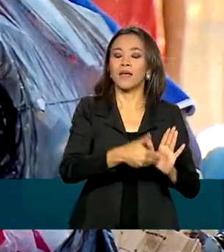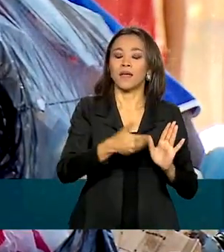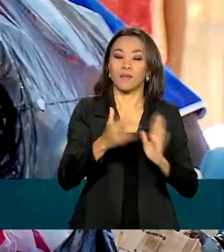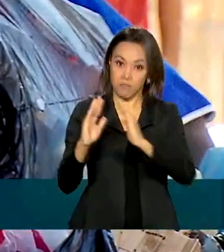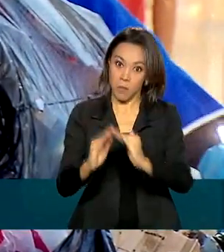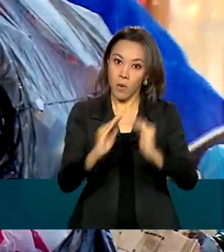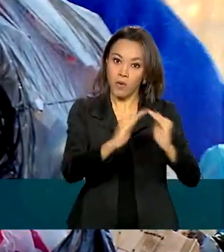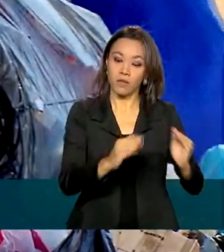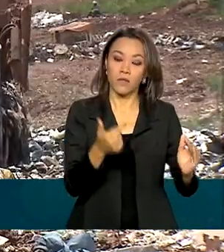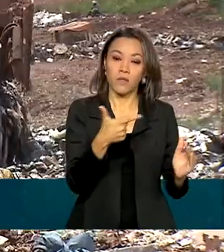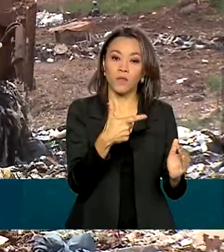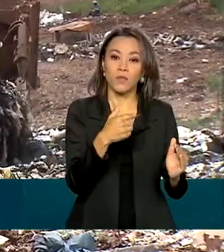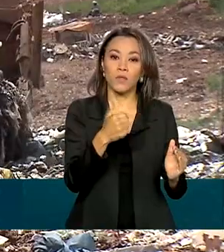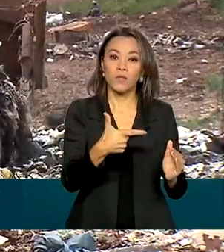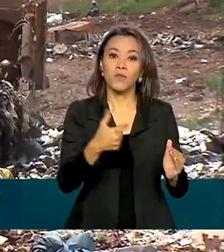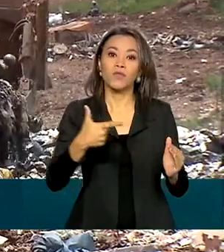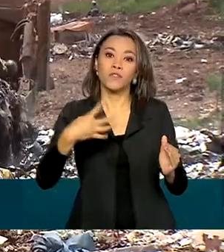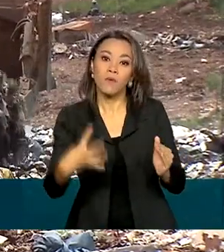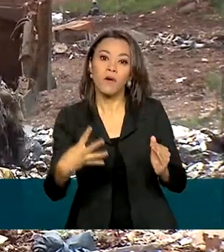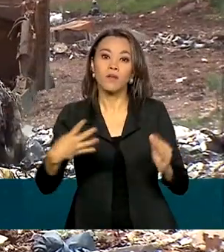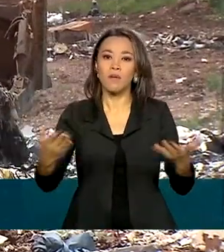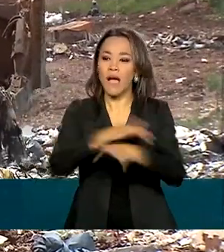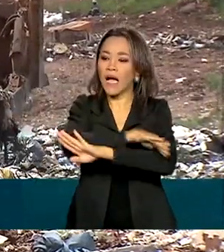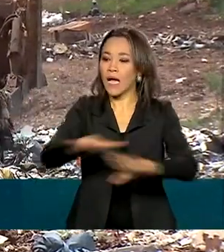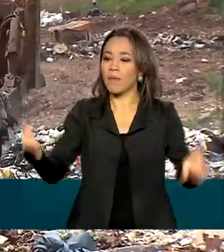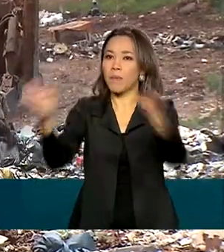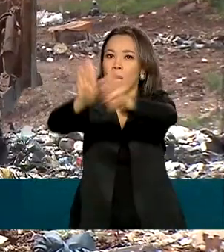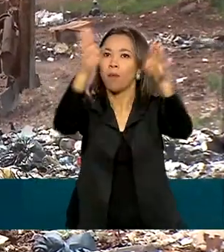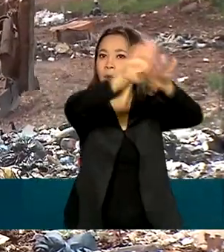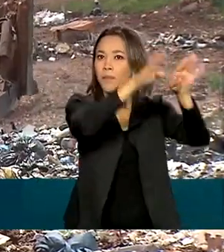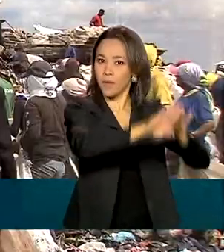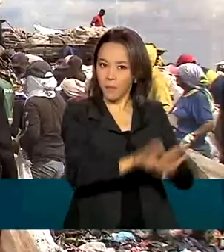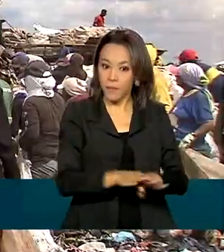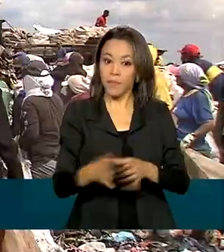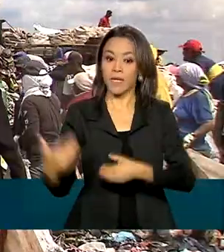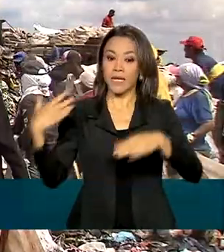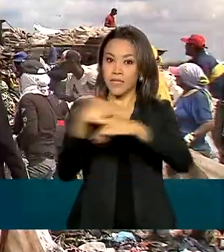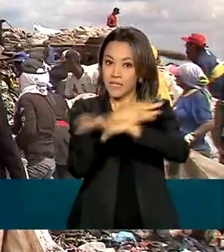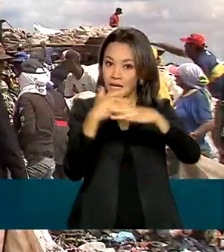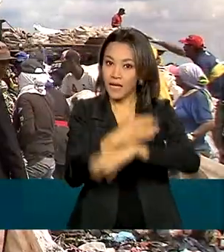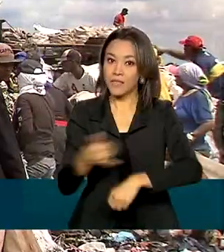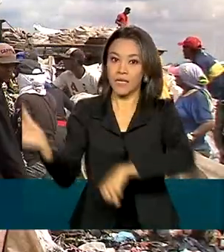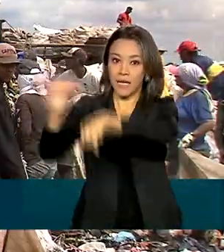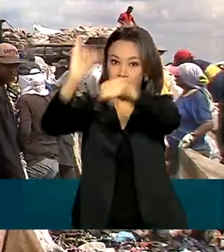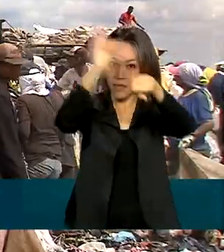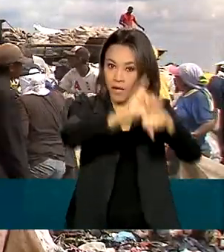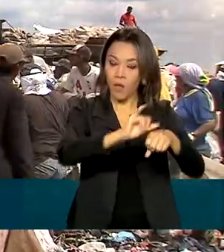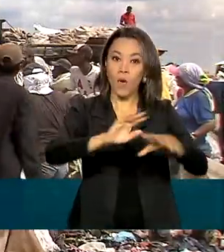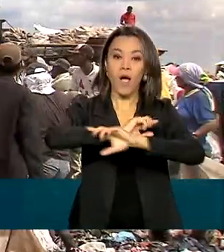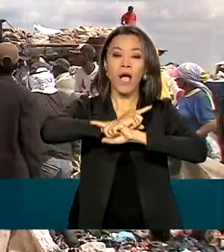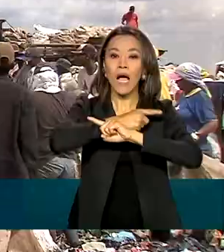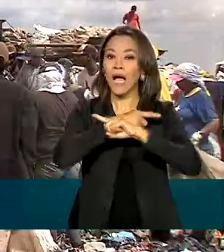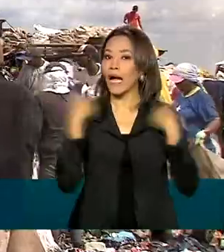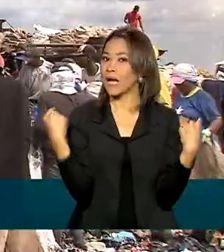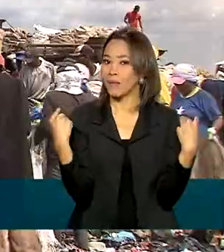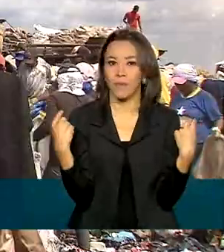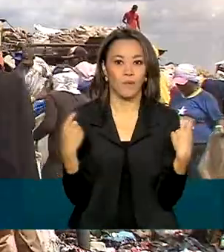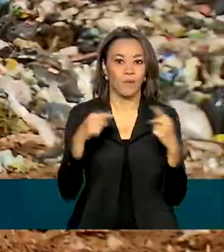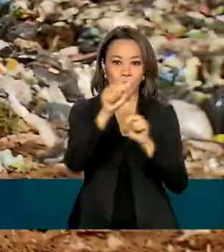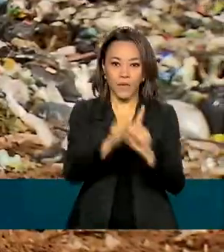eliminar os lixões. Já para capitais e regiões metropolitanas, o prazo se esgota em agosto de